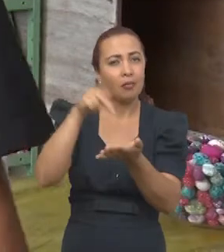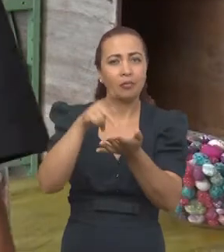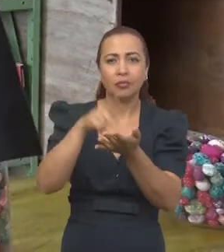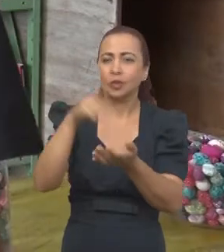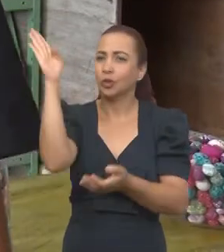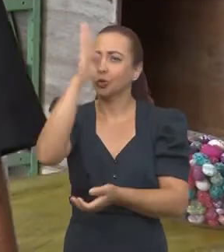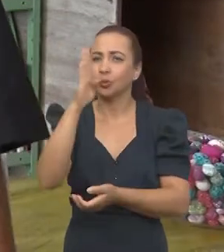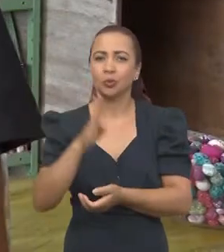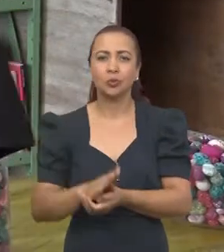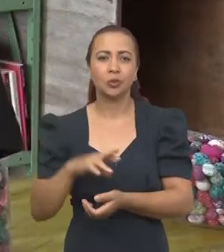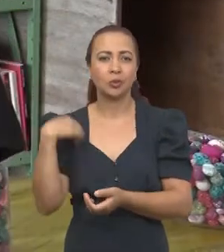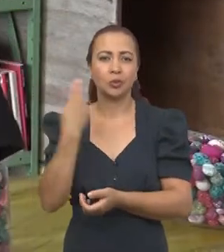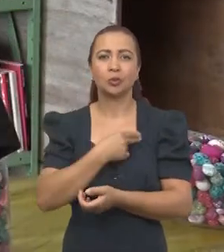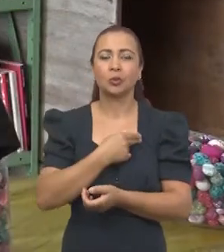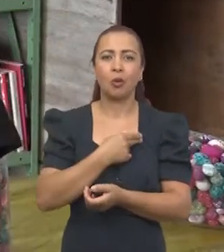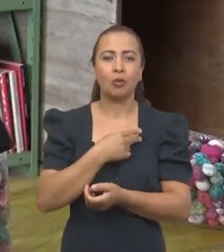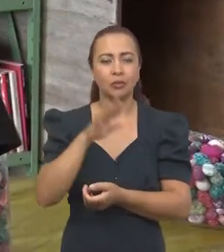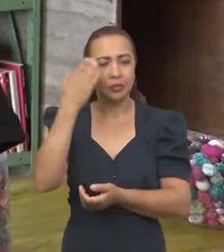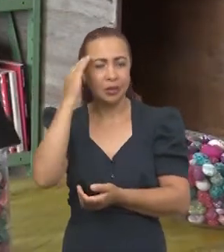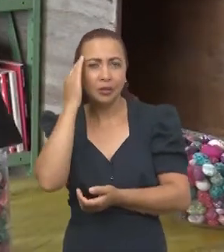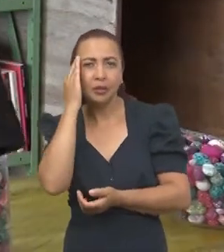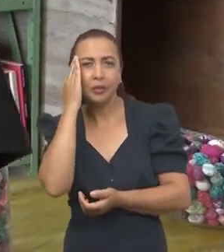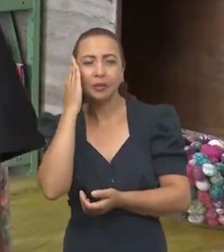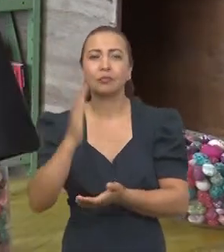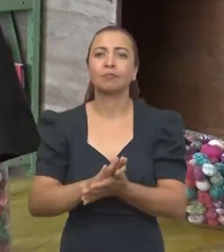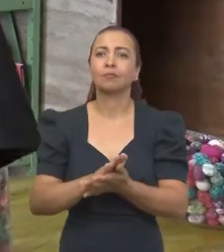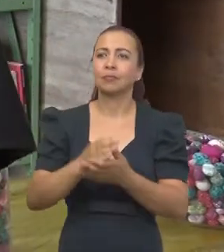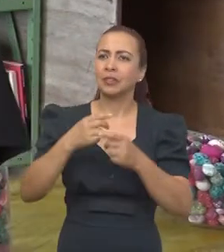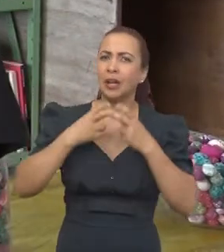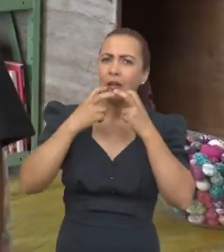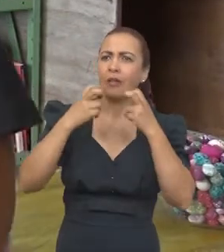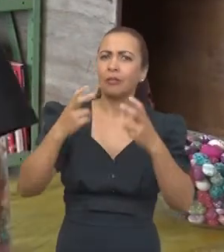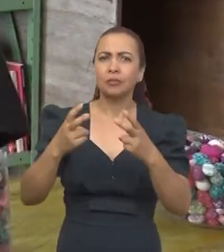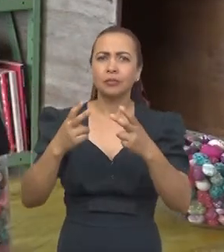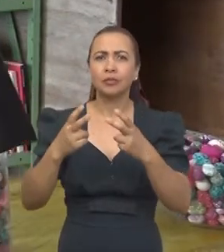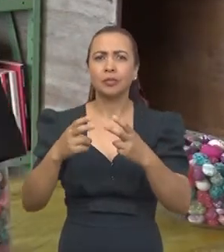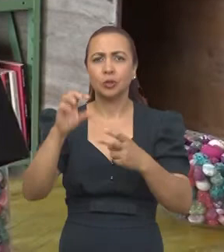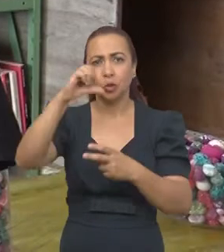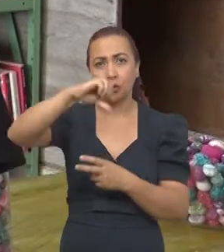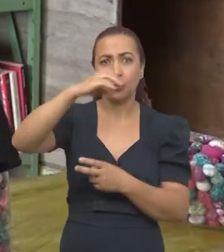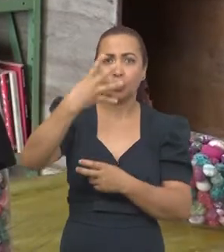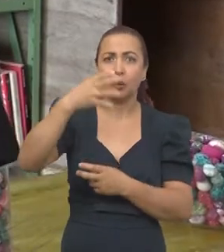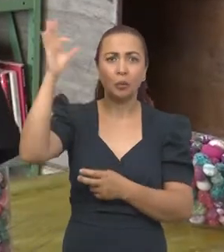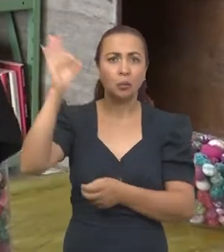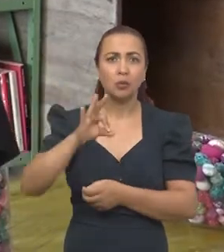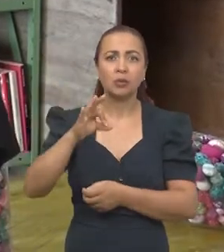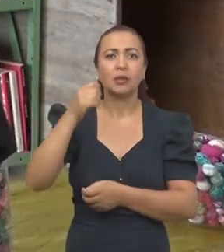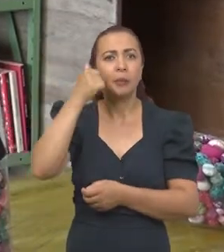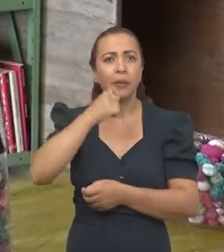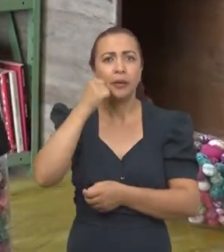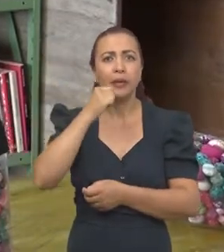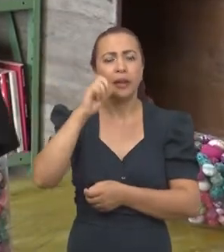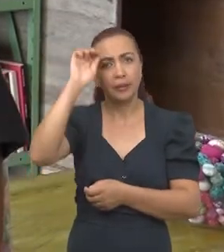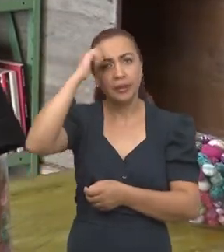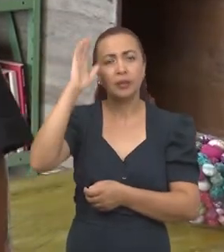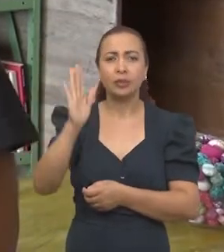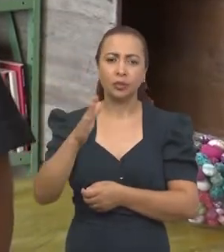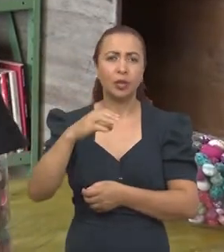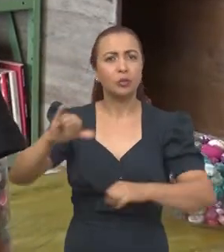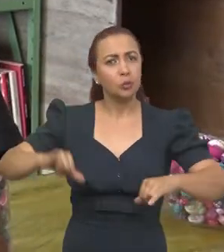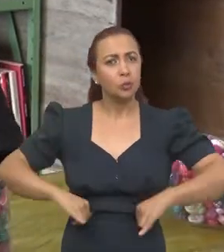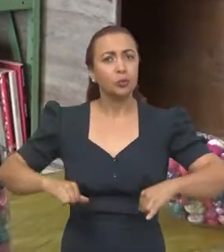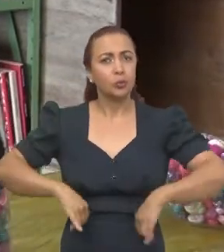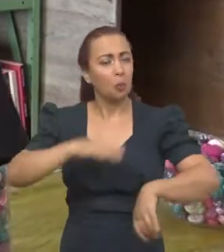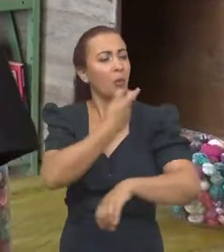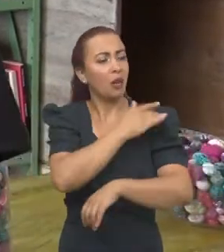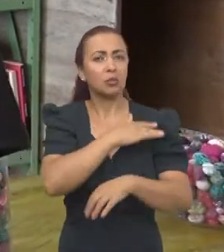realidades do Brasil. A gente constatou dados alarmantes, por exemplo, que 94% das mulheres já sofreram preconceito diante